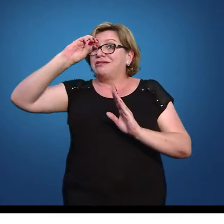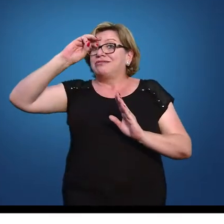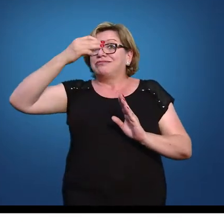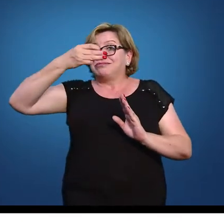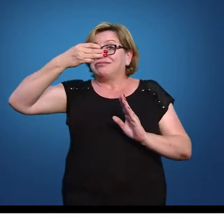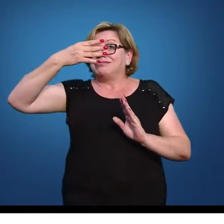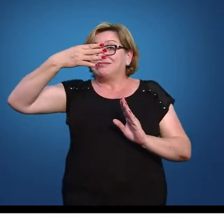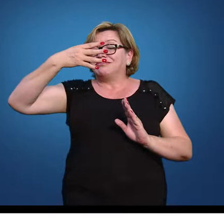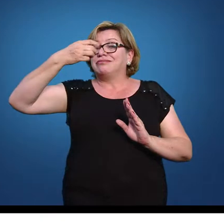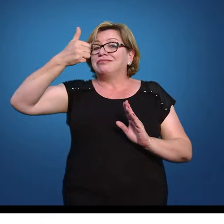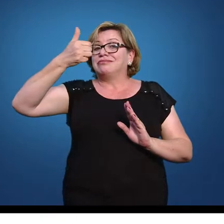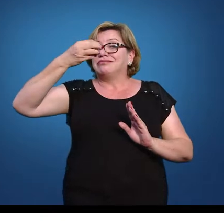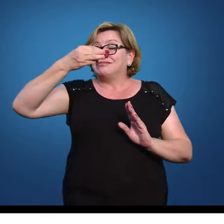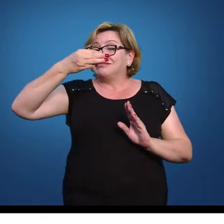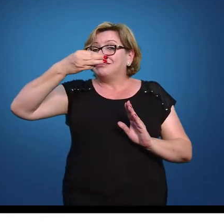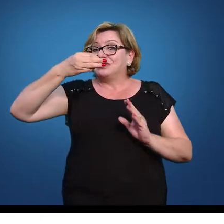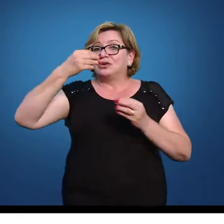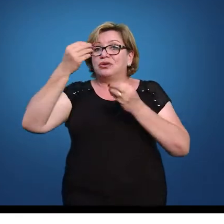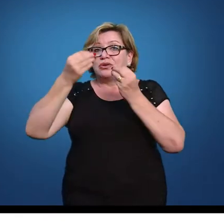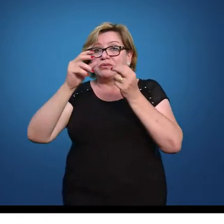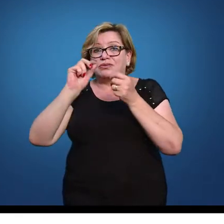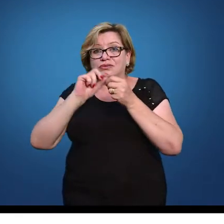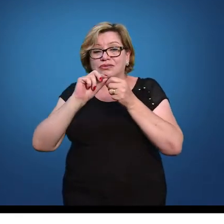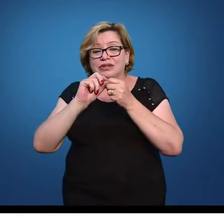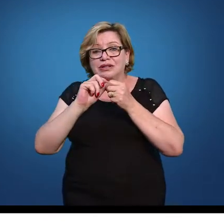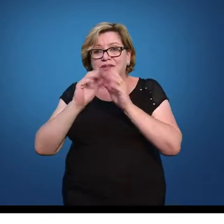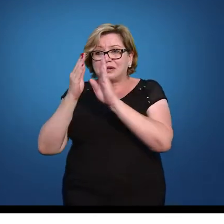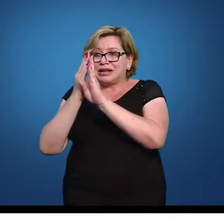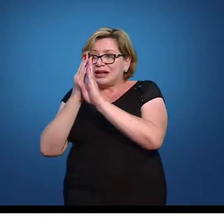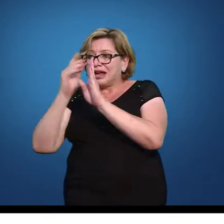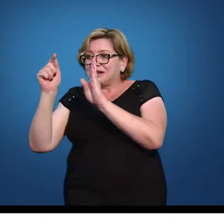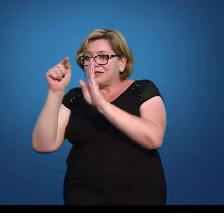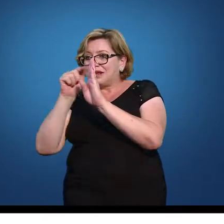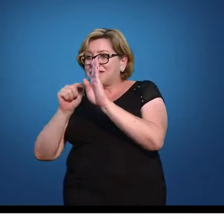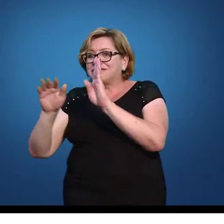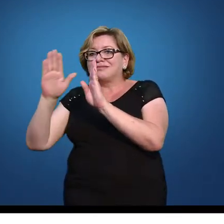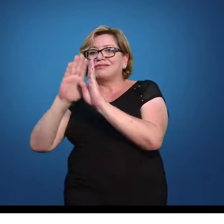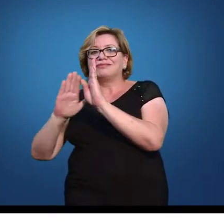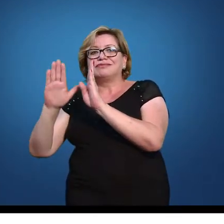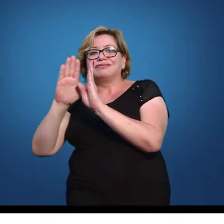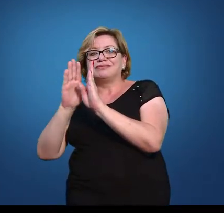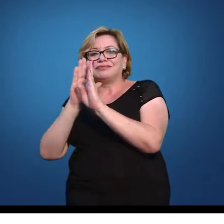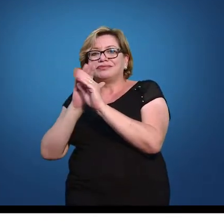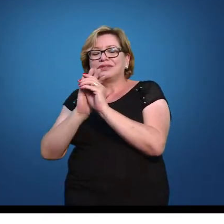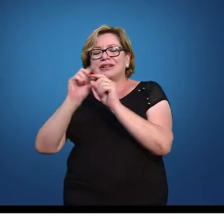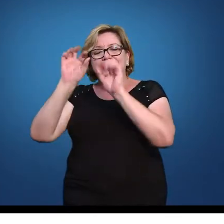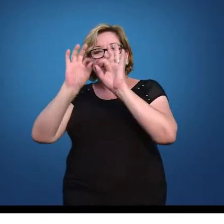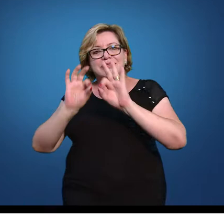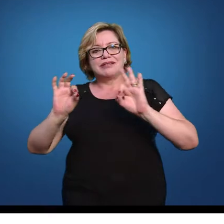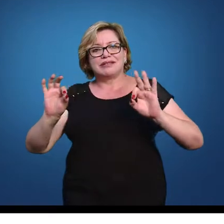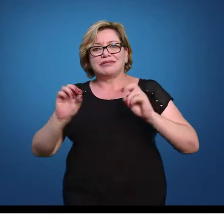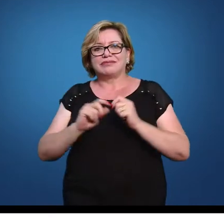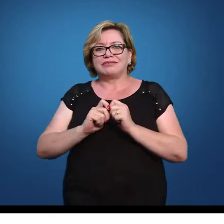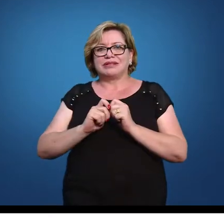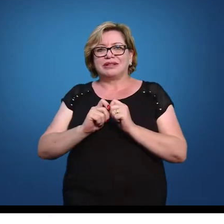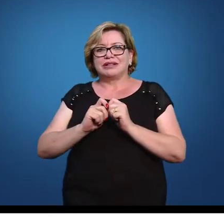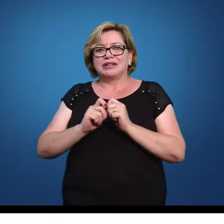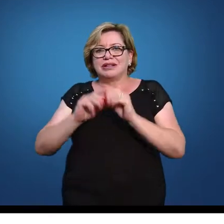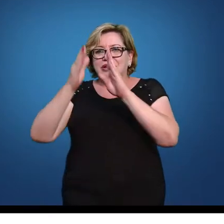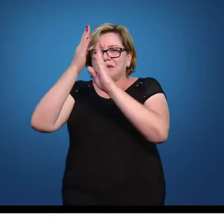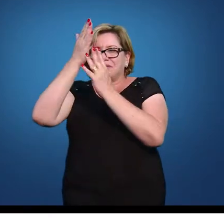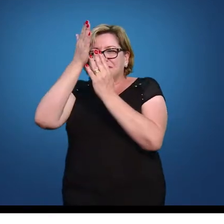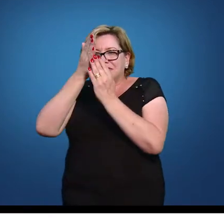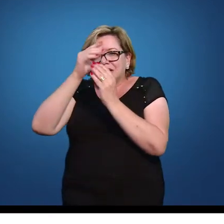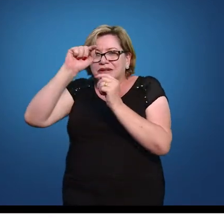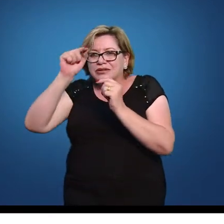viu na letra A. Então, como é que eu faço para descobrir esse pedaço, que é o pedaço que me interessa? É simples. Vou pegar metade da